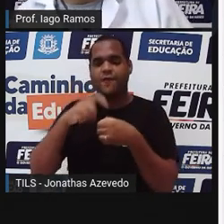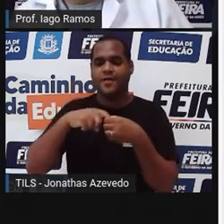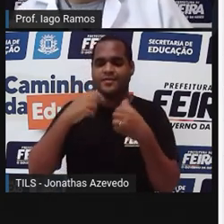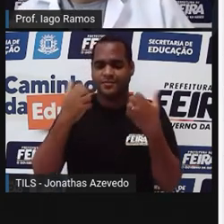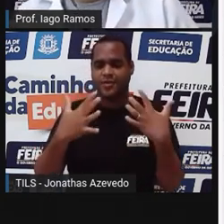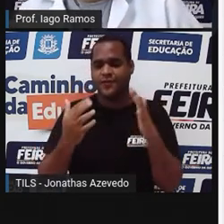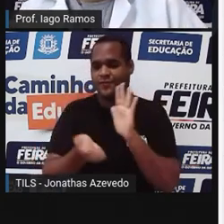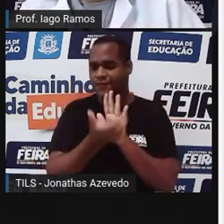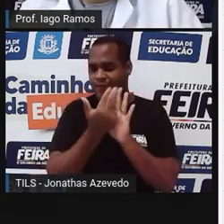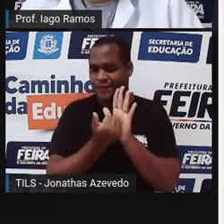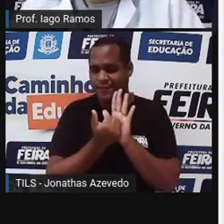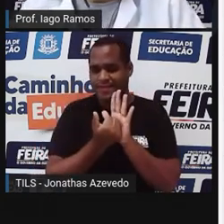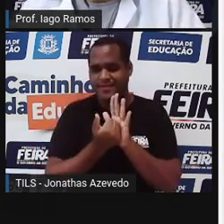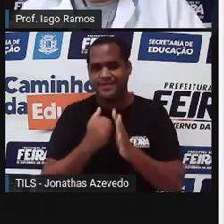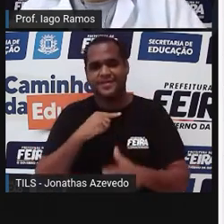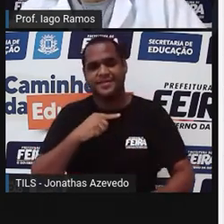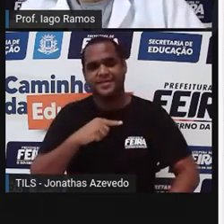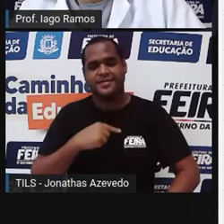figura.